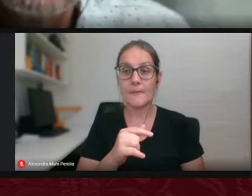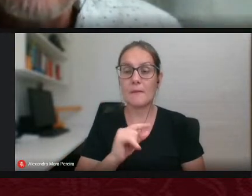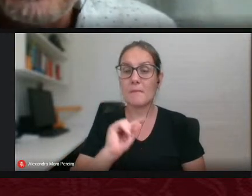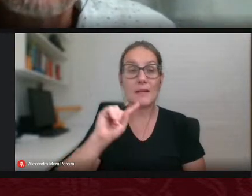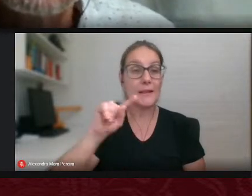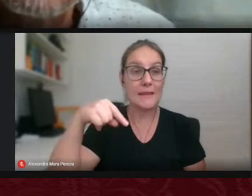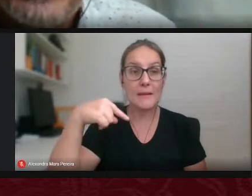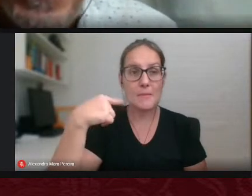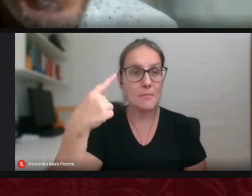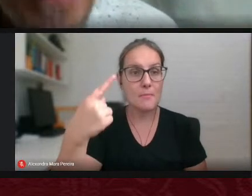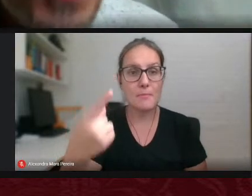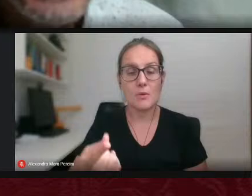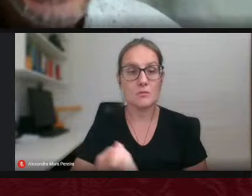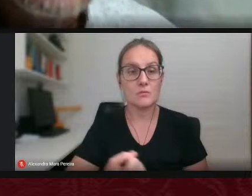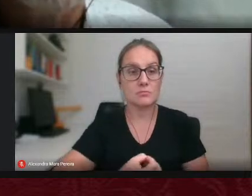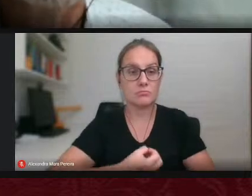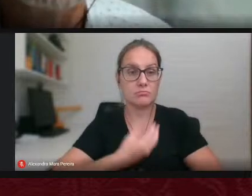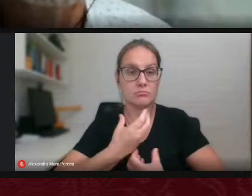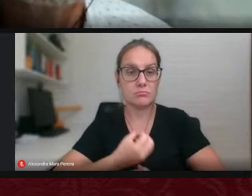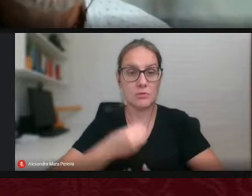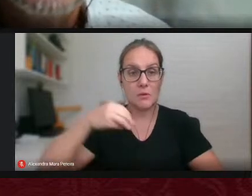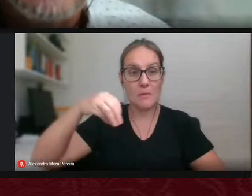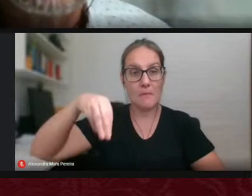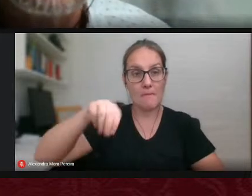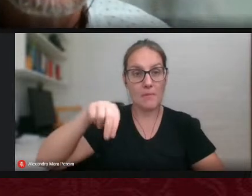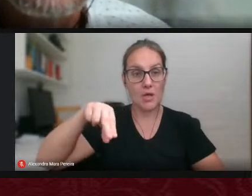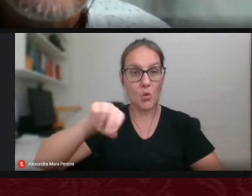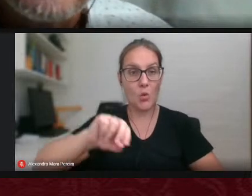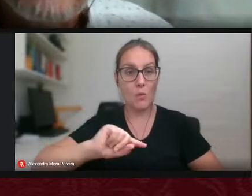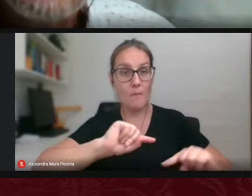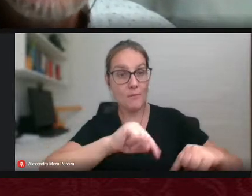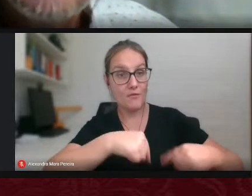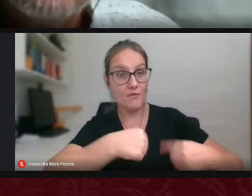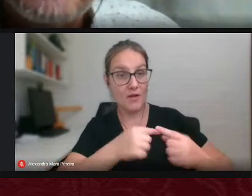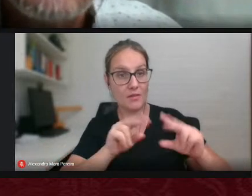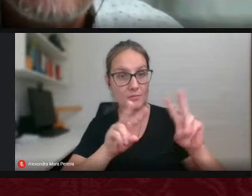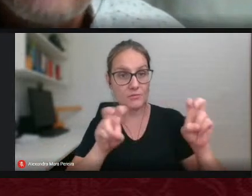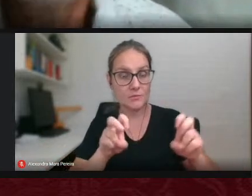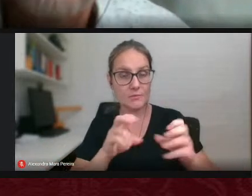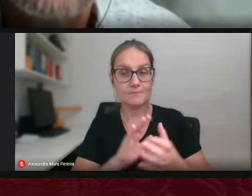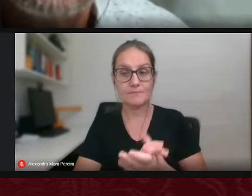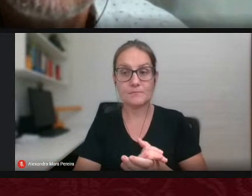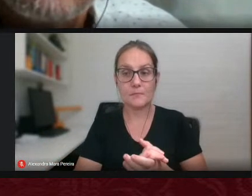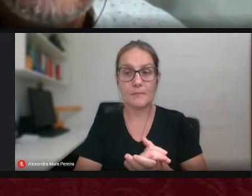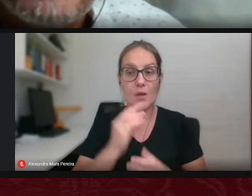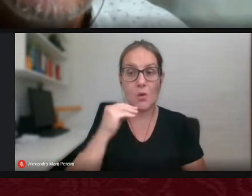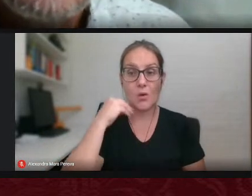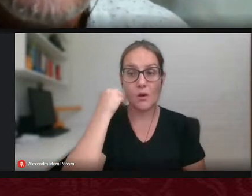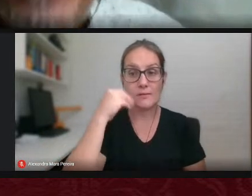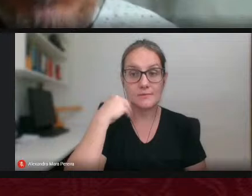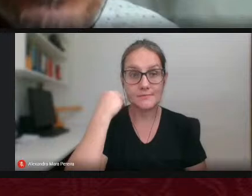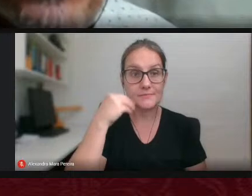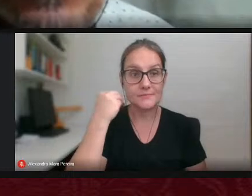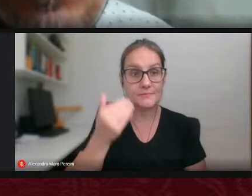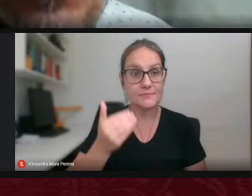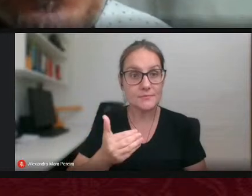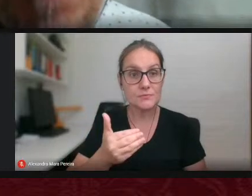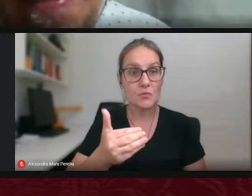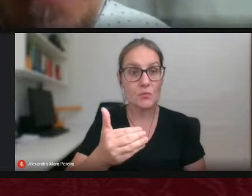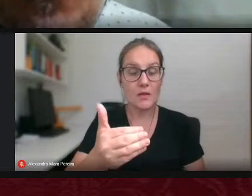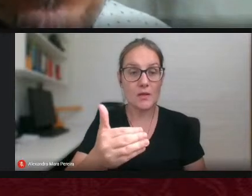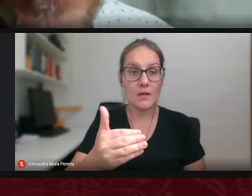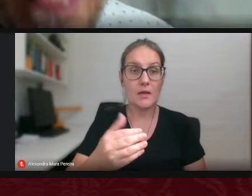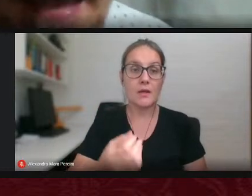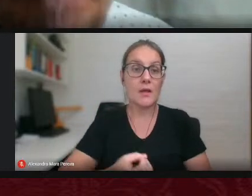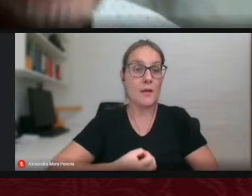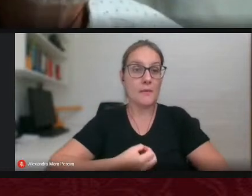poesia do Mano de Barros instigada por ela instigada então esse é o sentido da experimentação e a poesia do Mano de